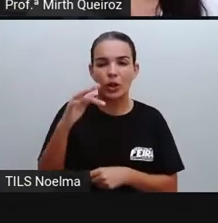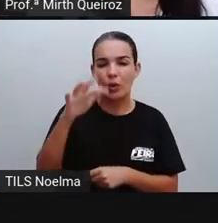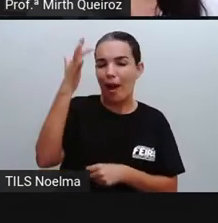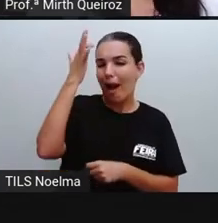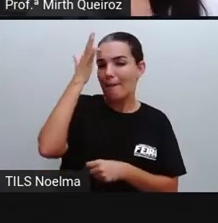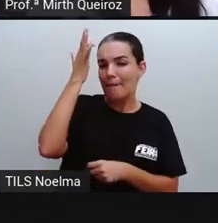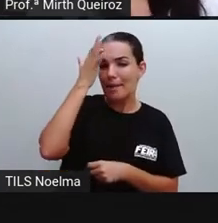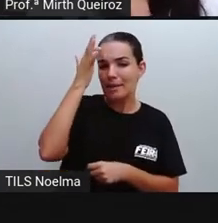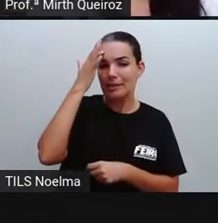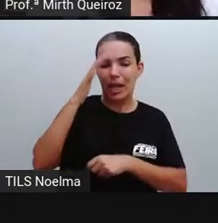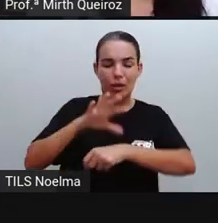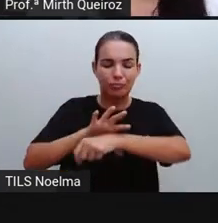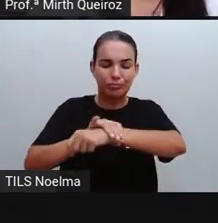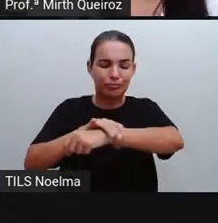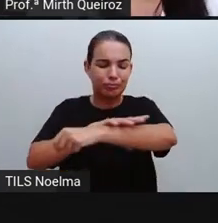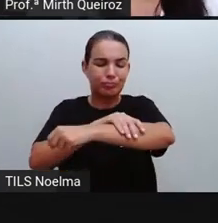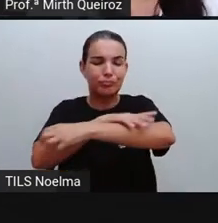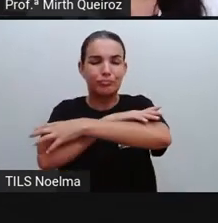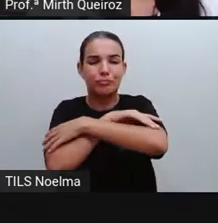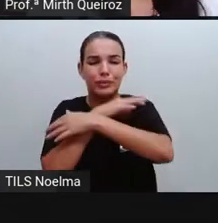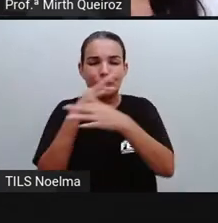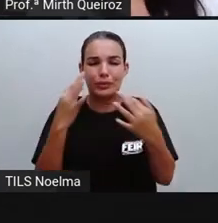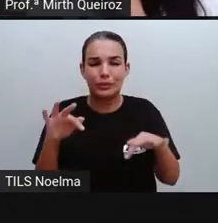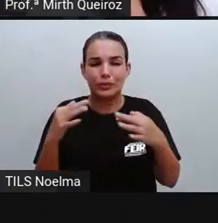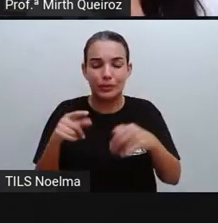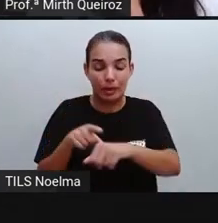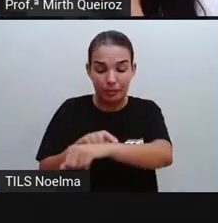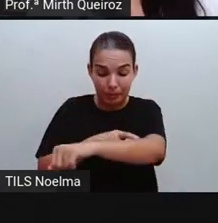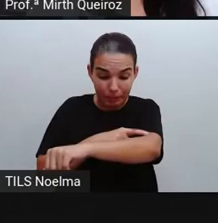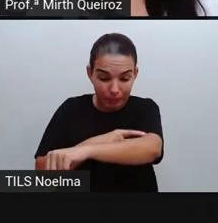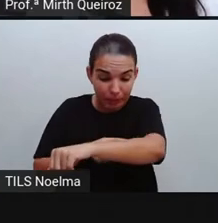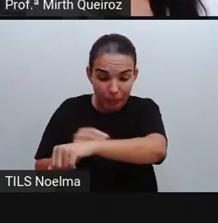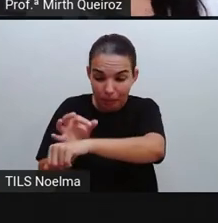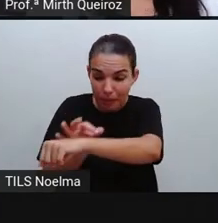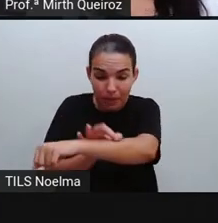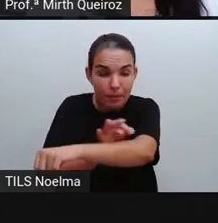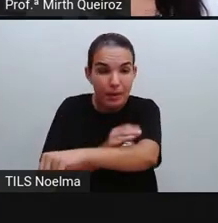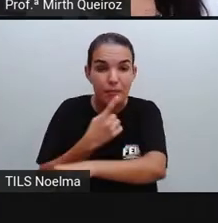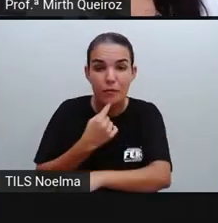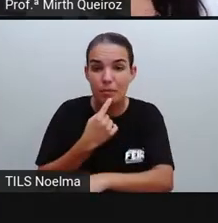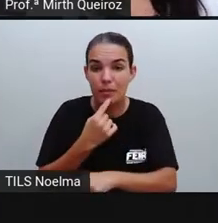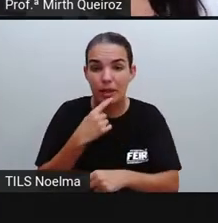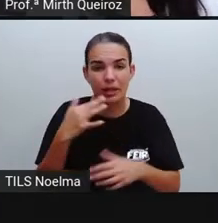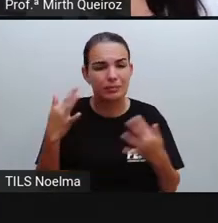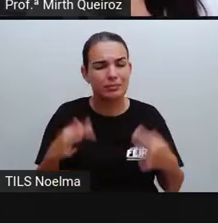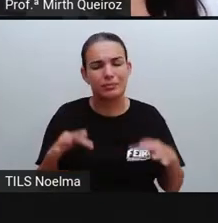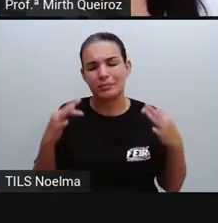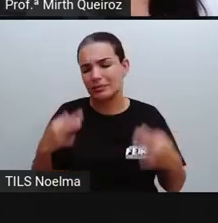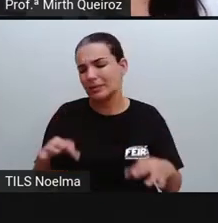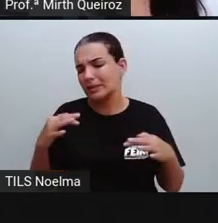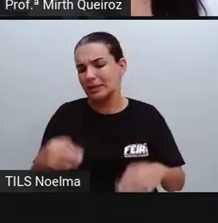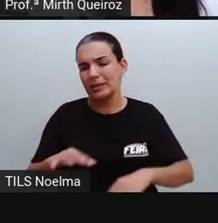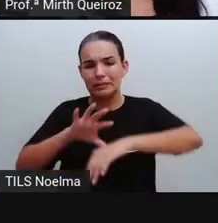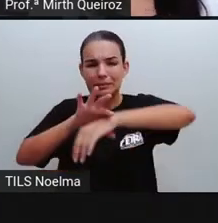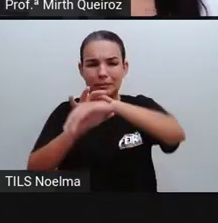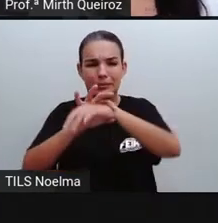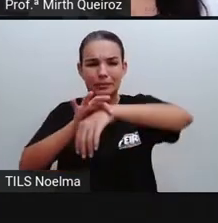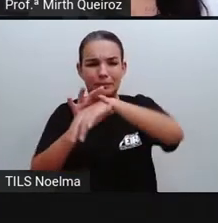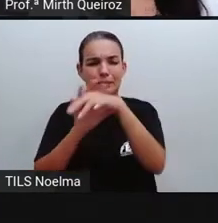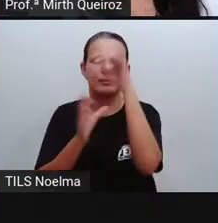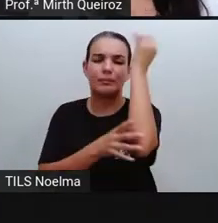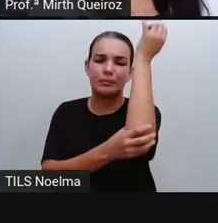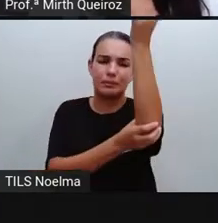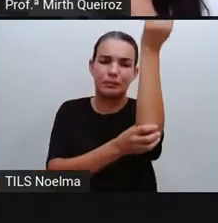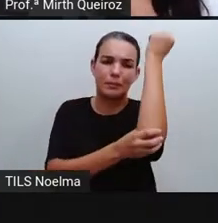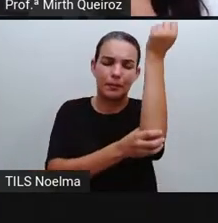de cabeça, dor muscular, manchas vermelhas na pele, dores intensas nas articulações. E